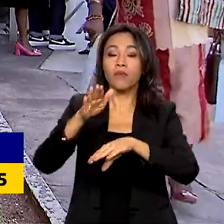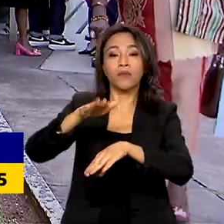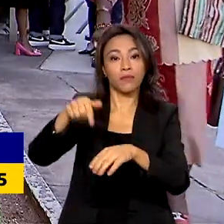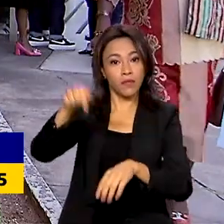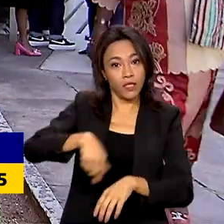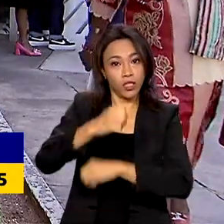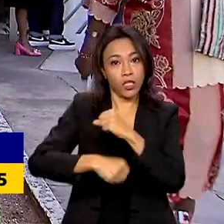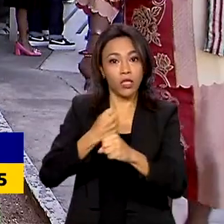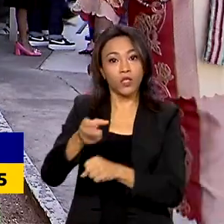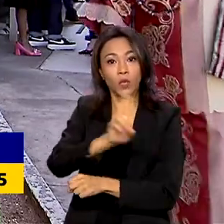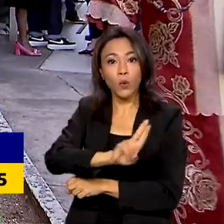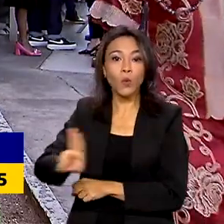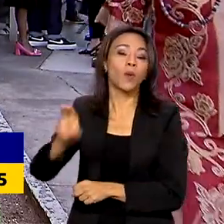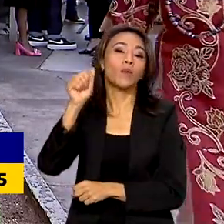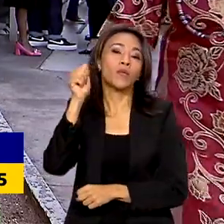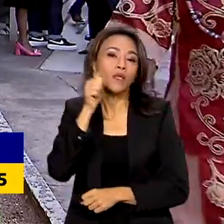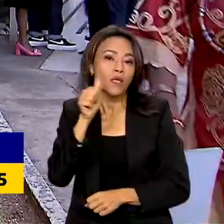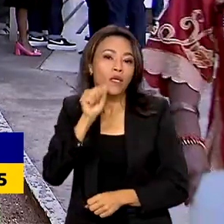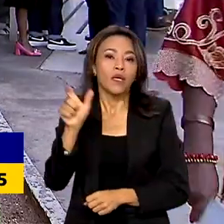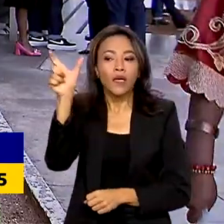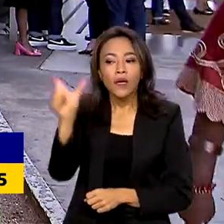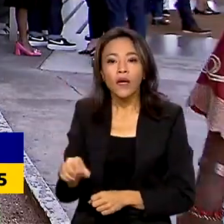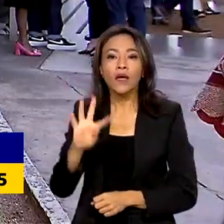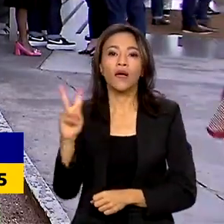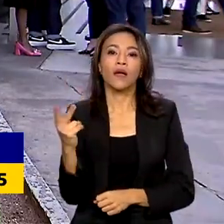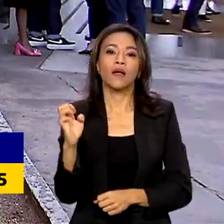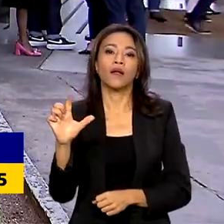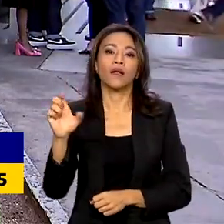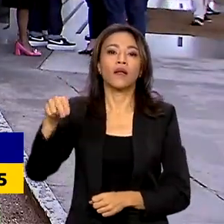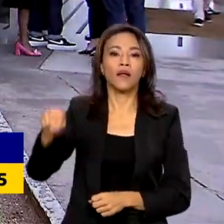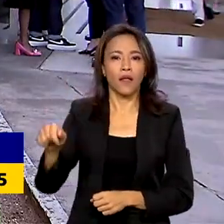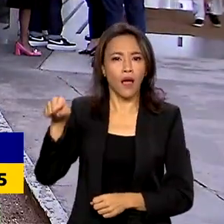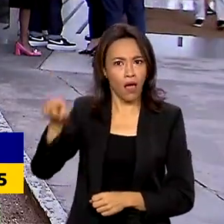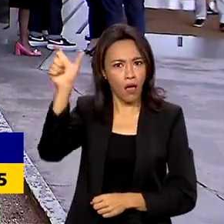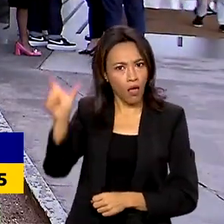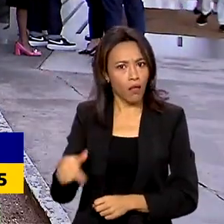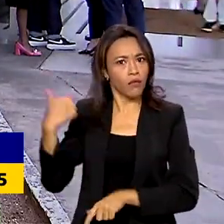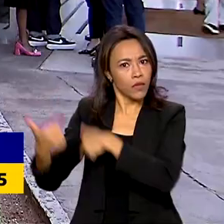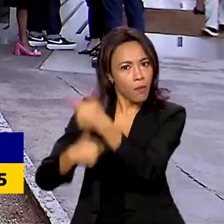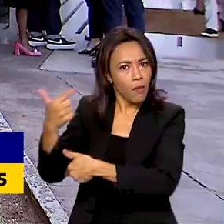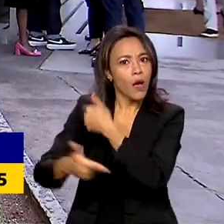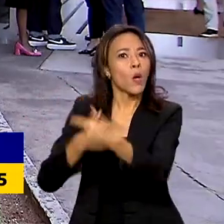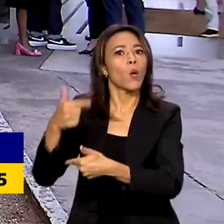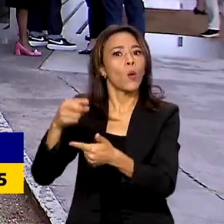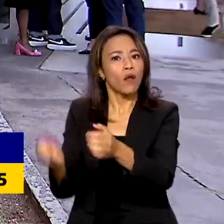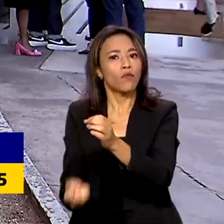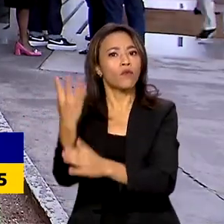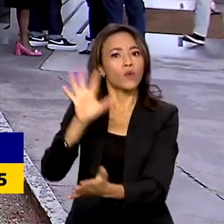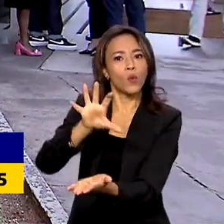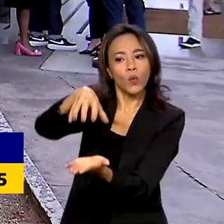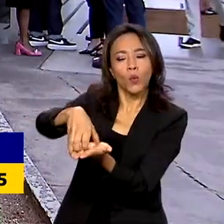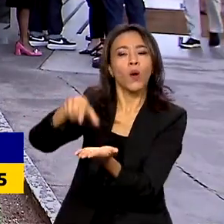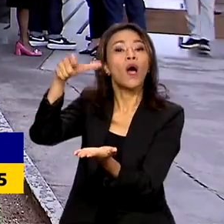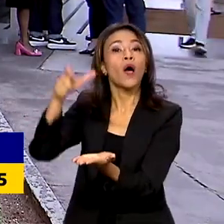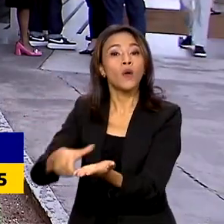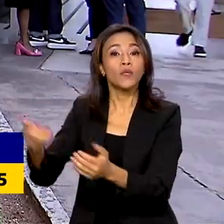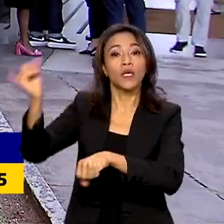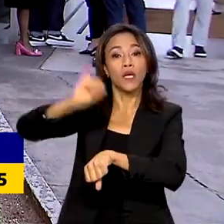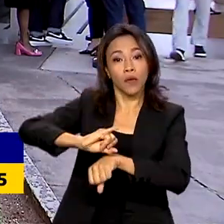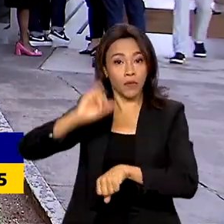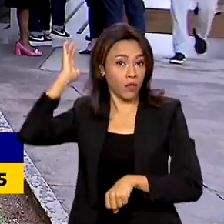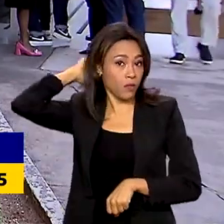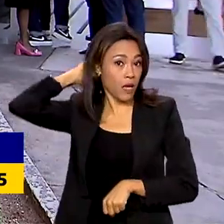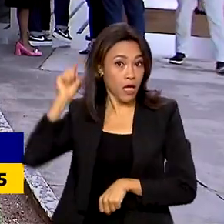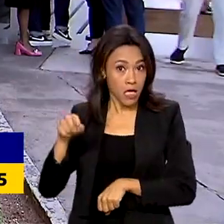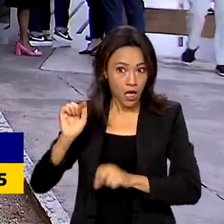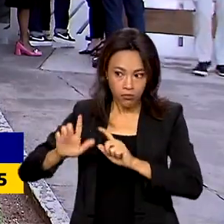paraense Helena Quadros, atuante no setor cultura. Ela fundou um ponto de memória em Belém e desenvolveu um